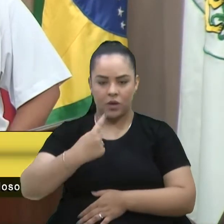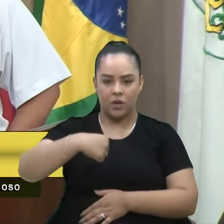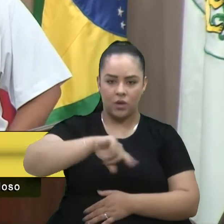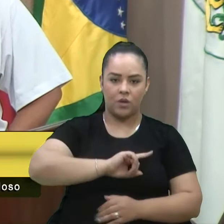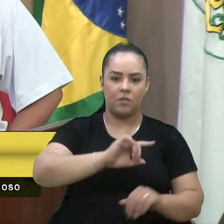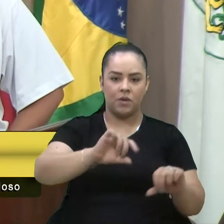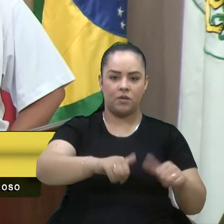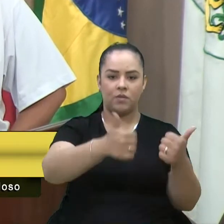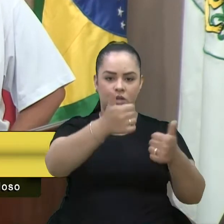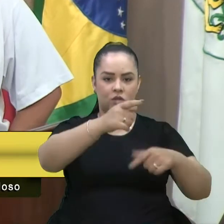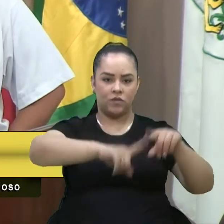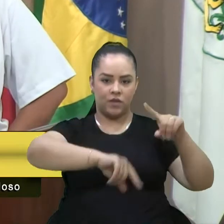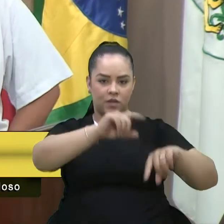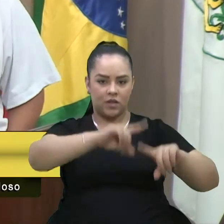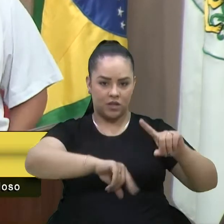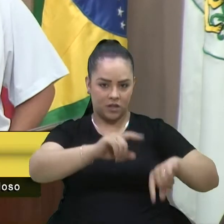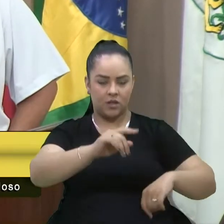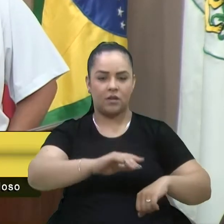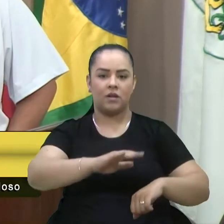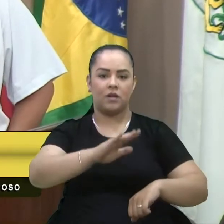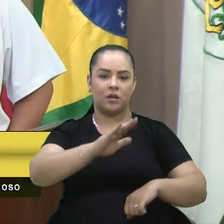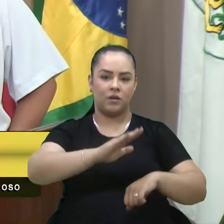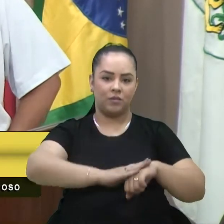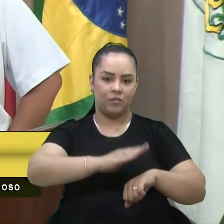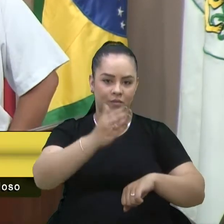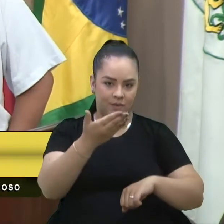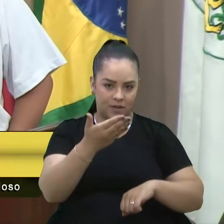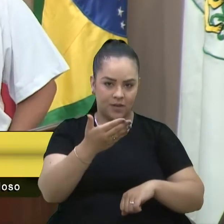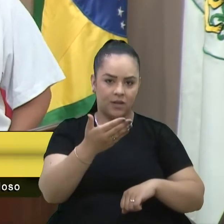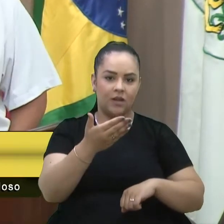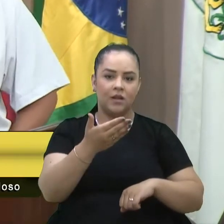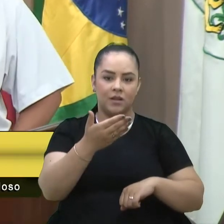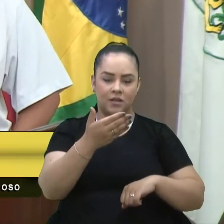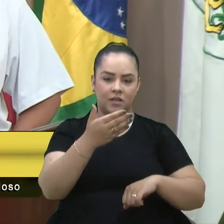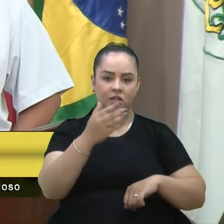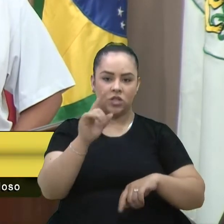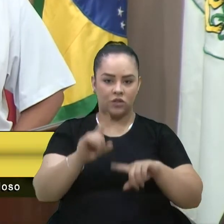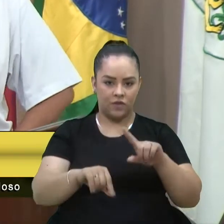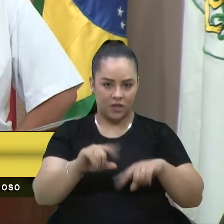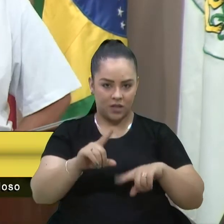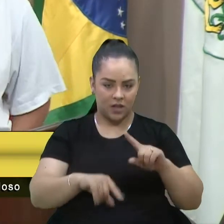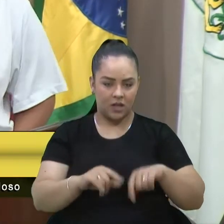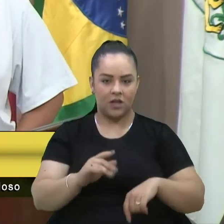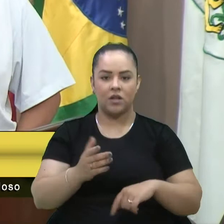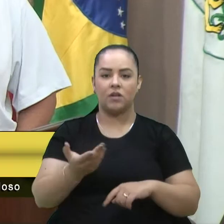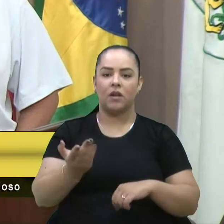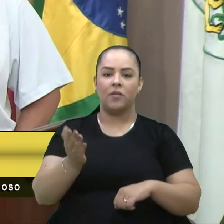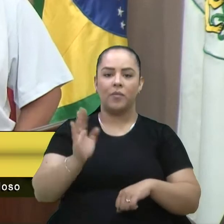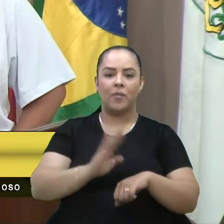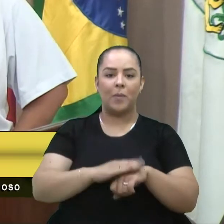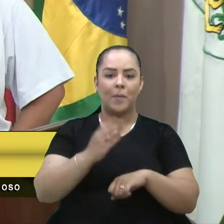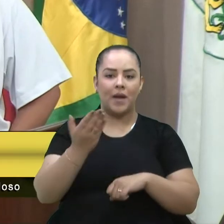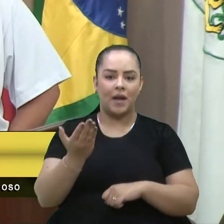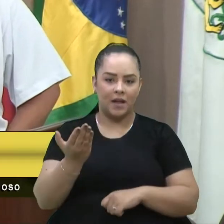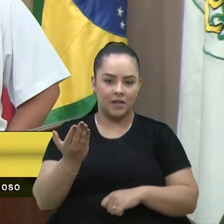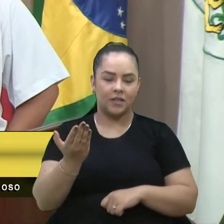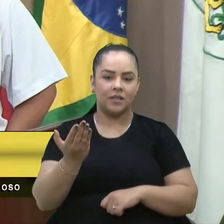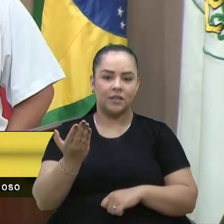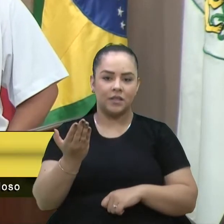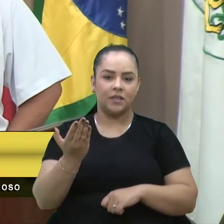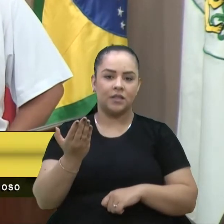atividades, aumentamos a quantidade de atividades, aumentamos a quantidade de